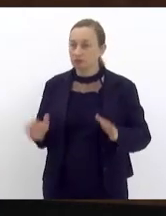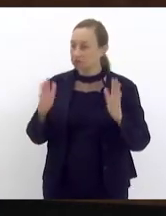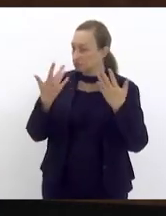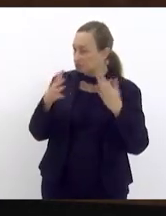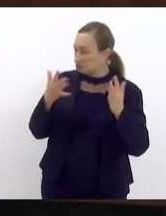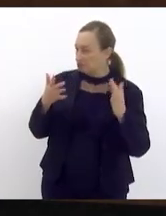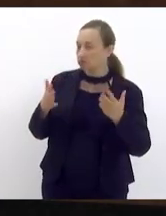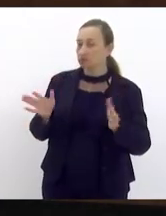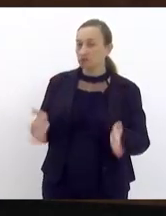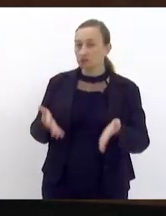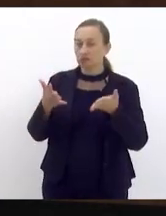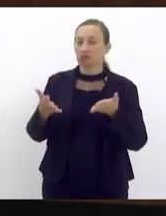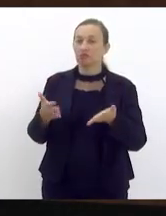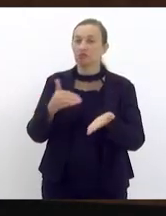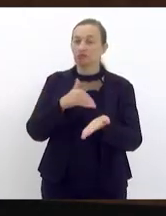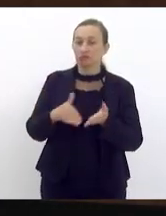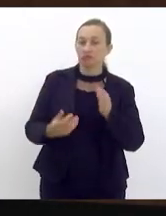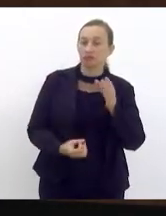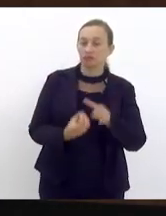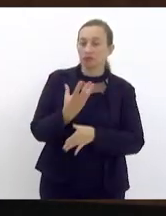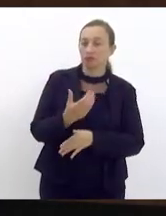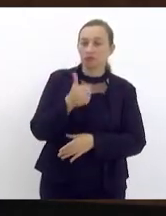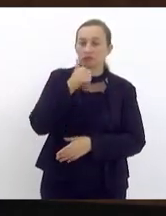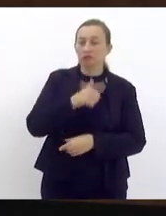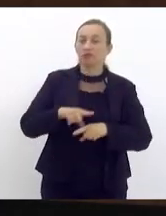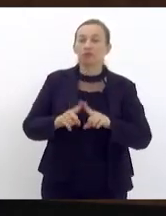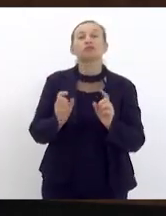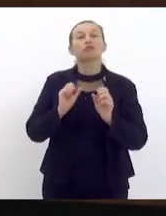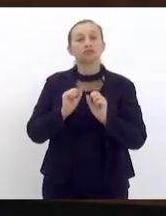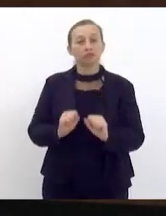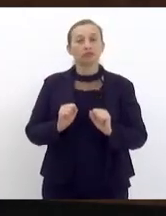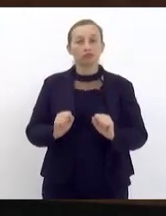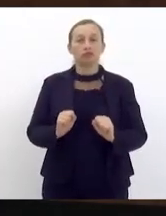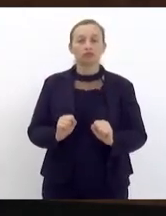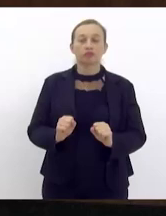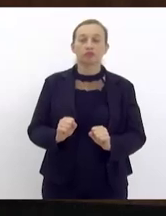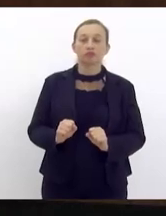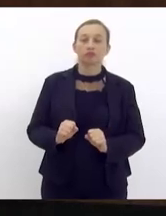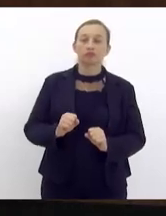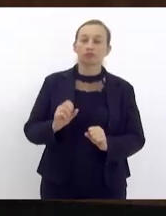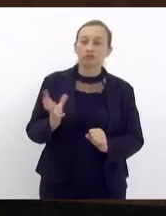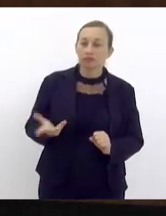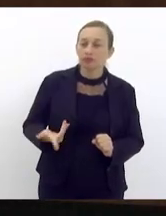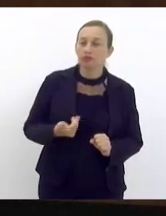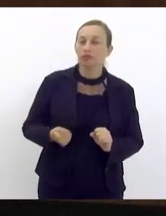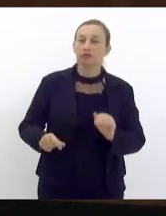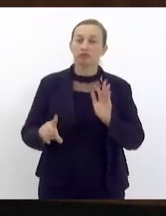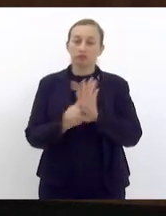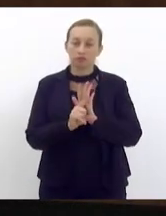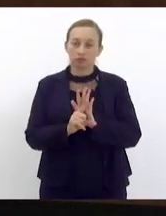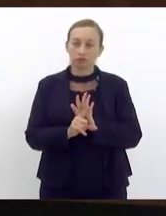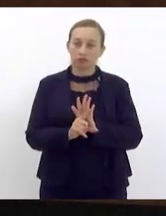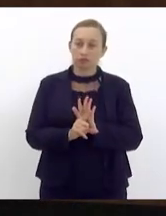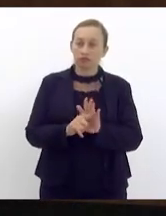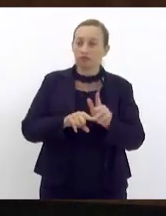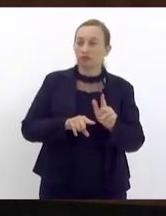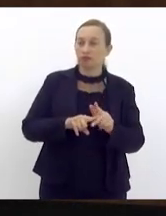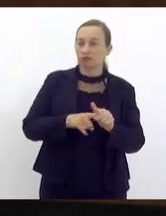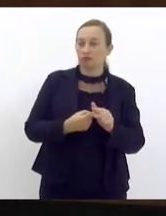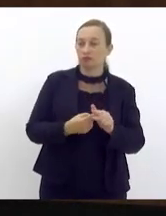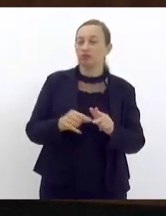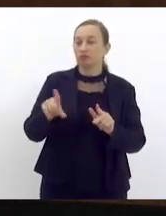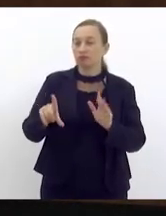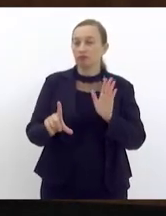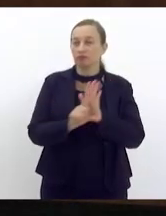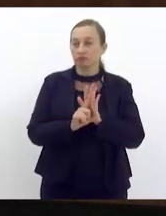governador de criar a secretaria da mulher mas que a gente pudesse dar efetividade a essa lei e a regulamentação dessa